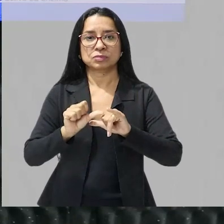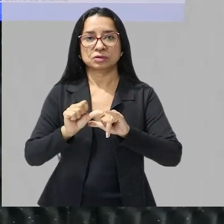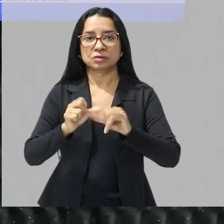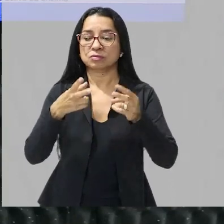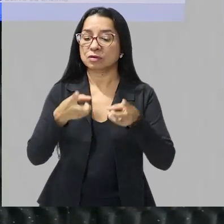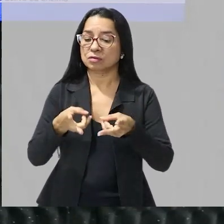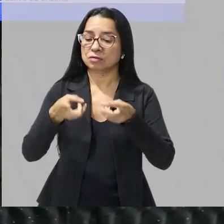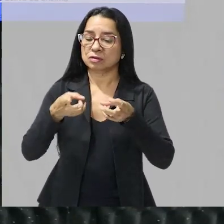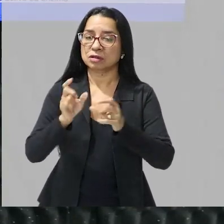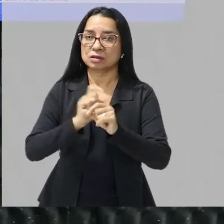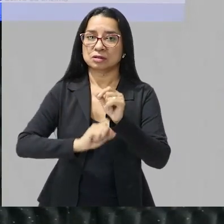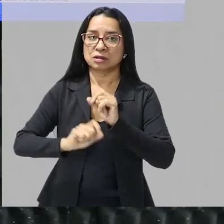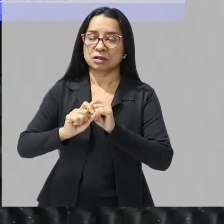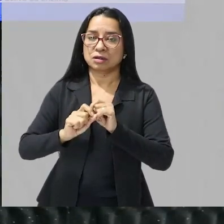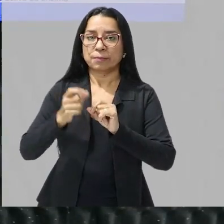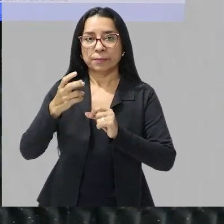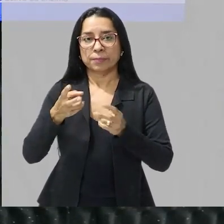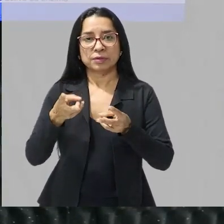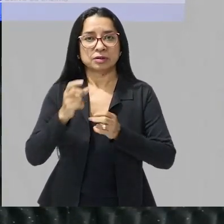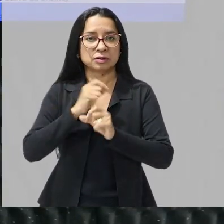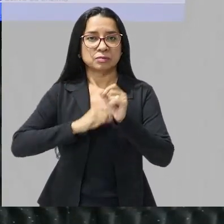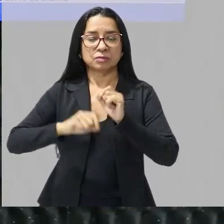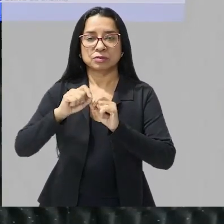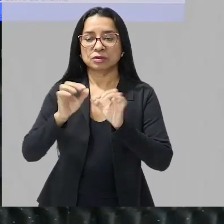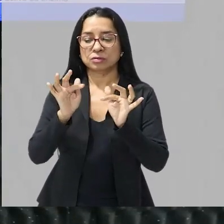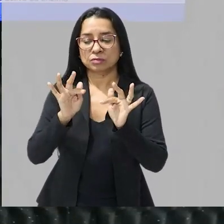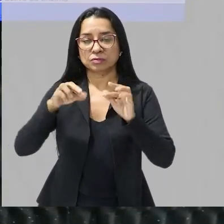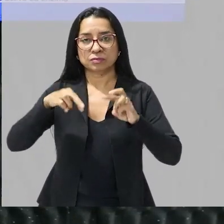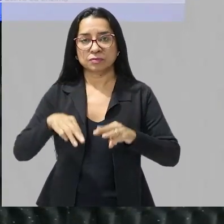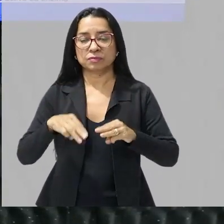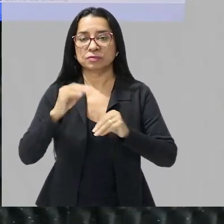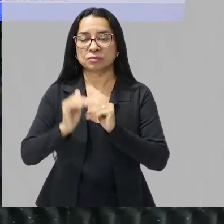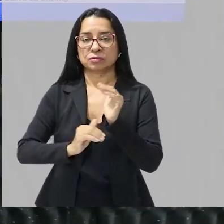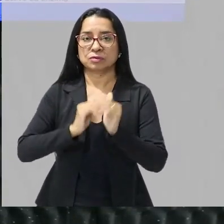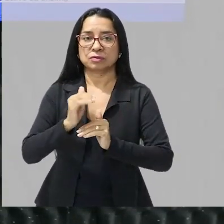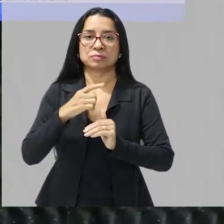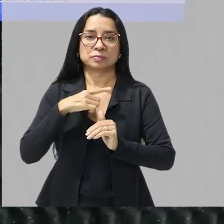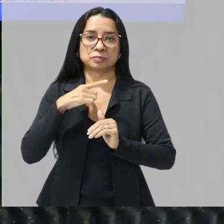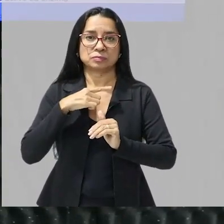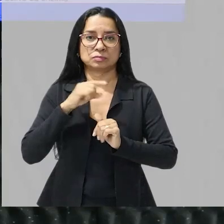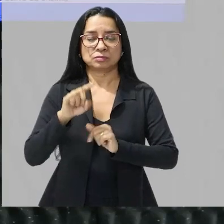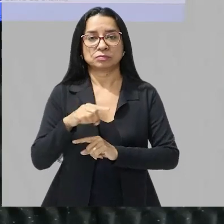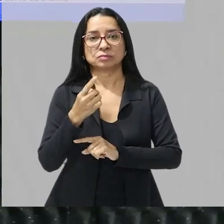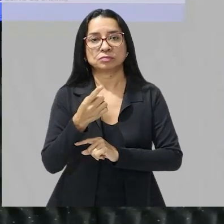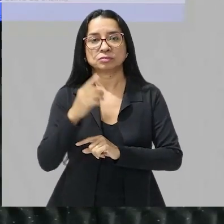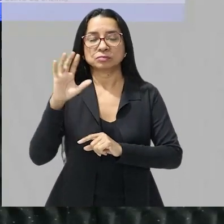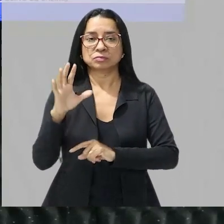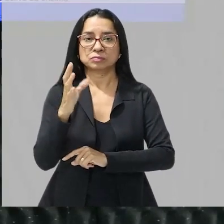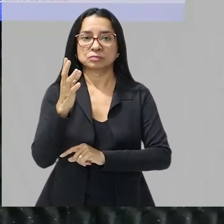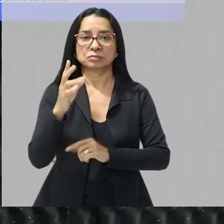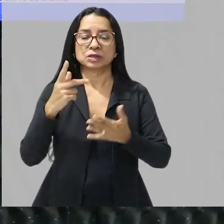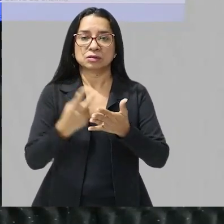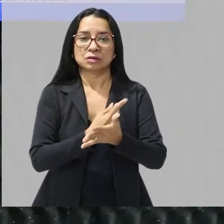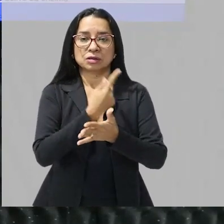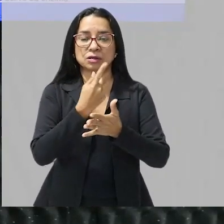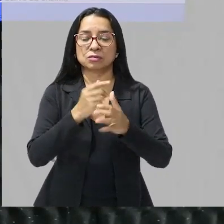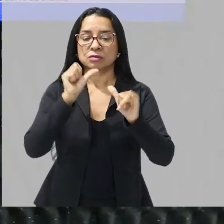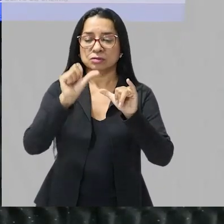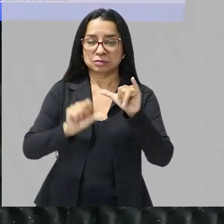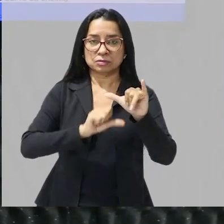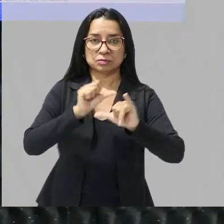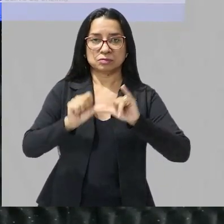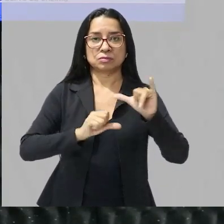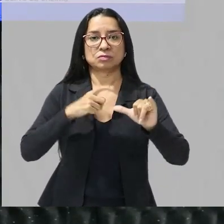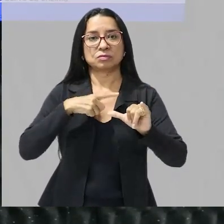catalisar e aí percebam que no final do processo nós vamos ter depois que ocorre a reação química nós vamos ter o